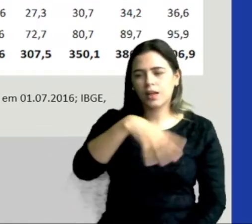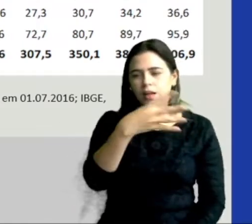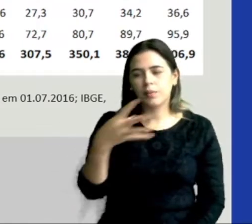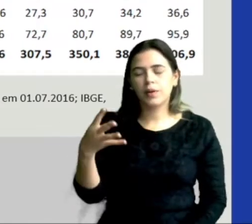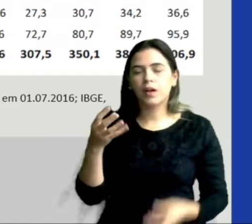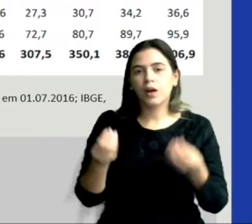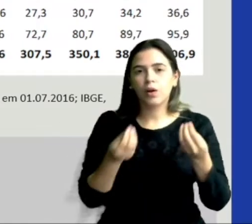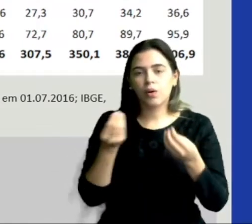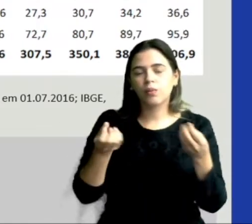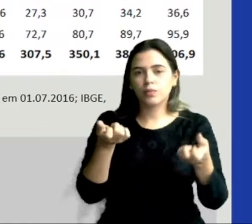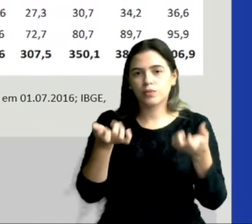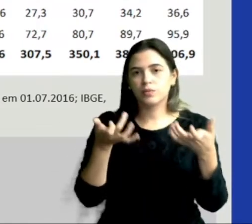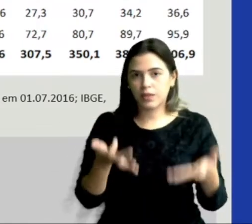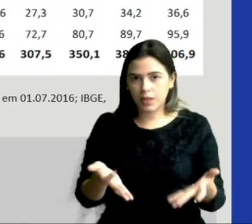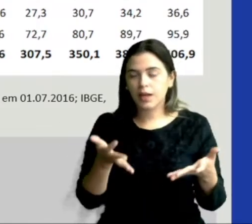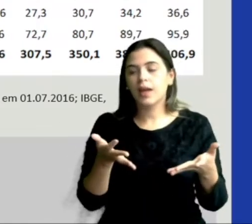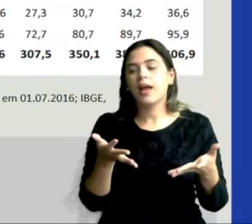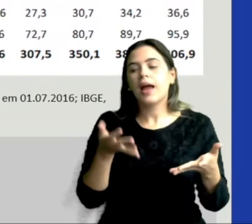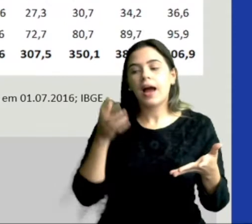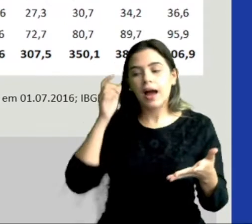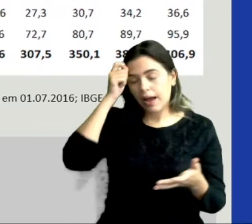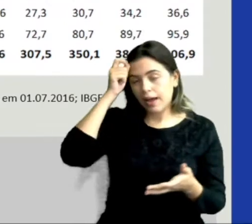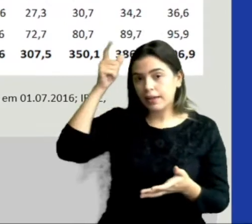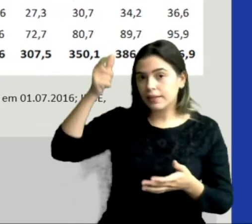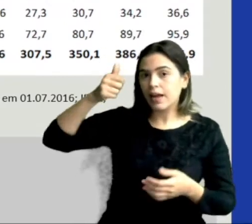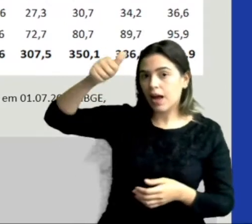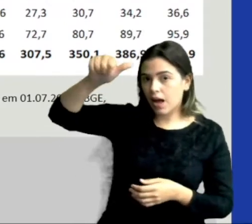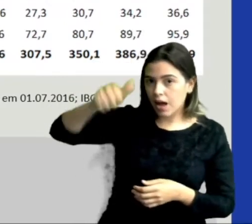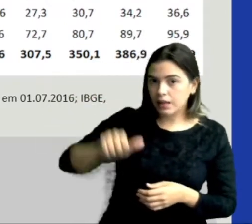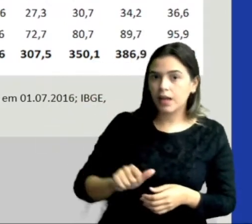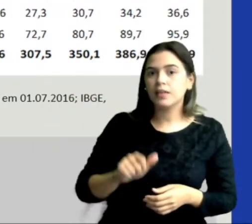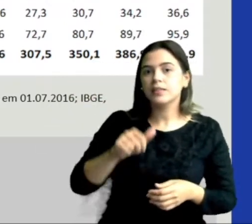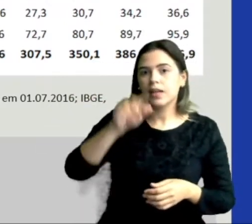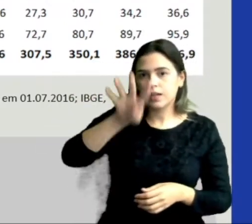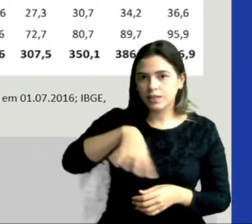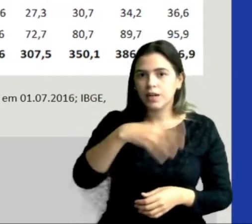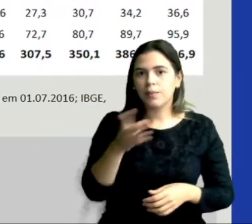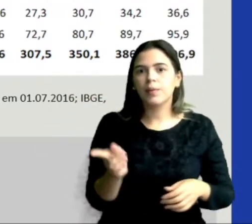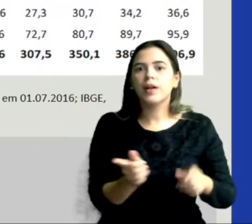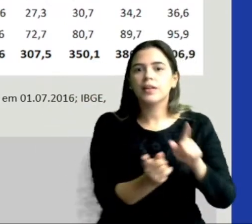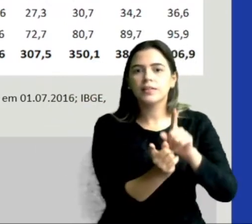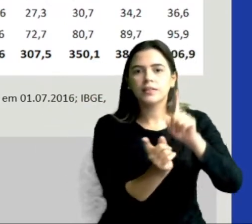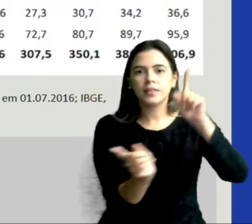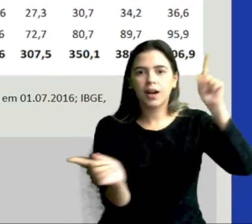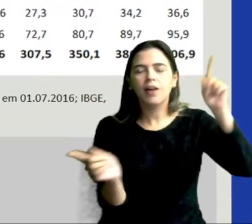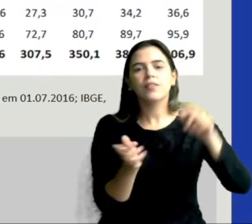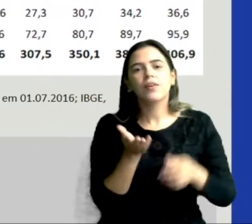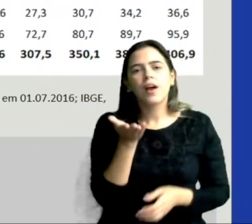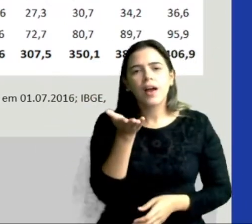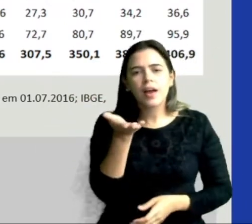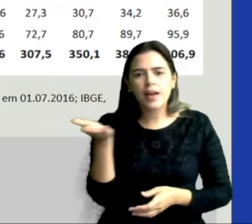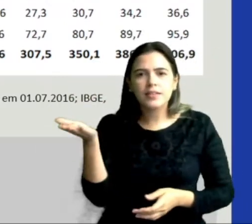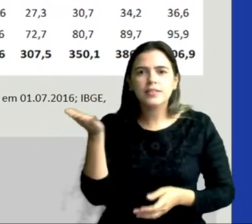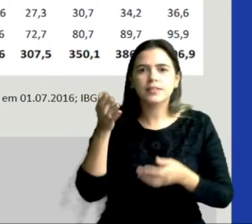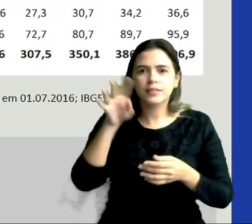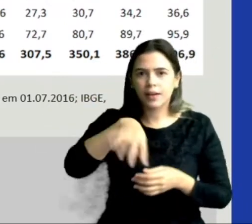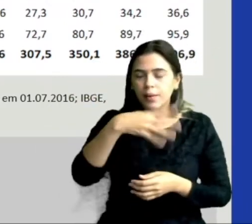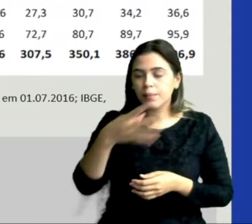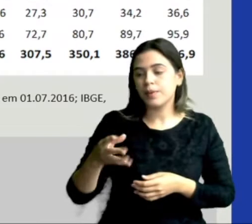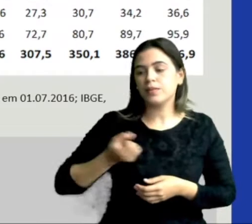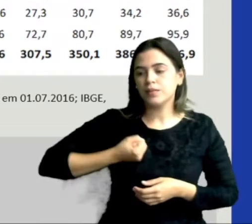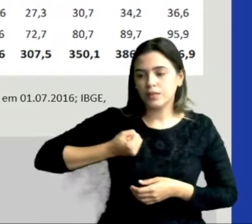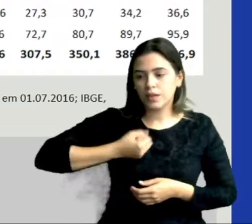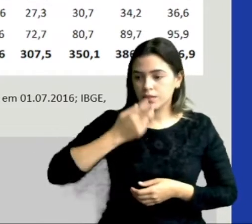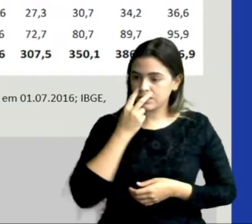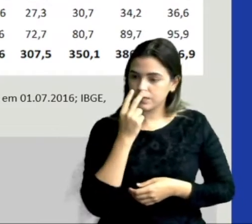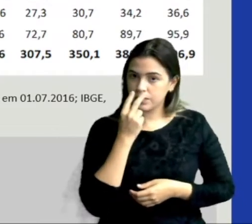Como eu disse, na aula de hoje, a ideia é gente analisar tabelas e gráficos. Esta tabela traz os dados de Vitória